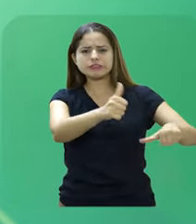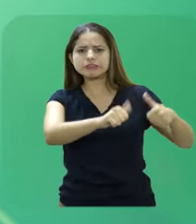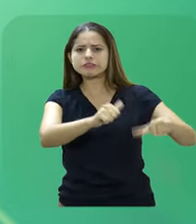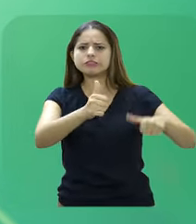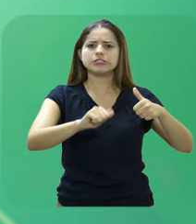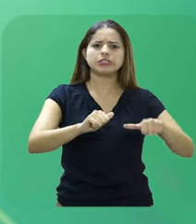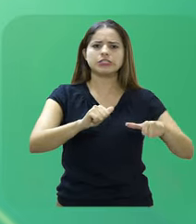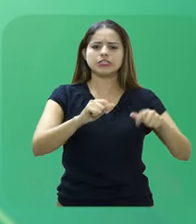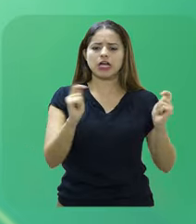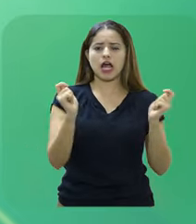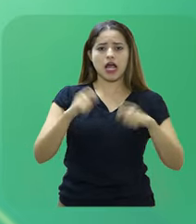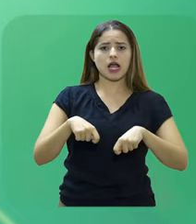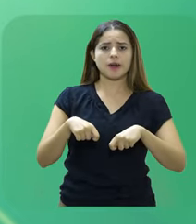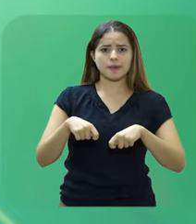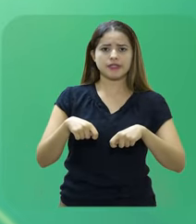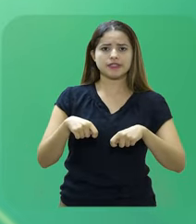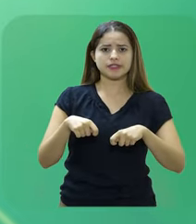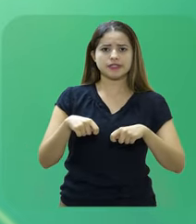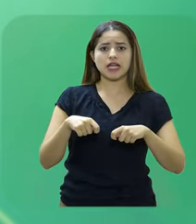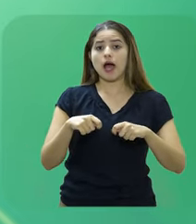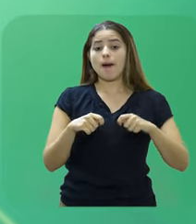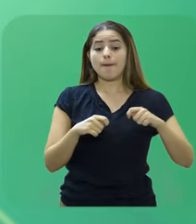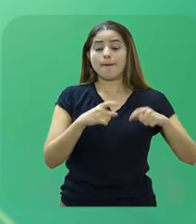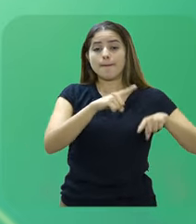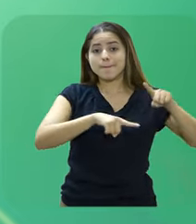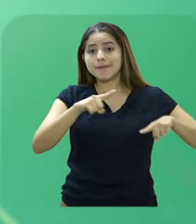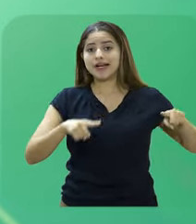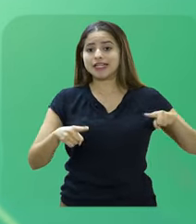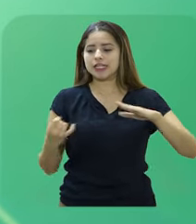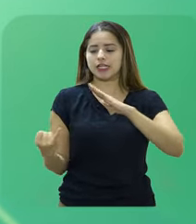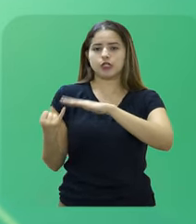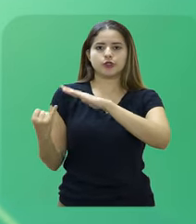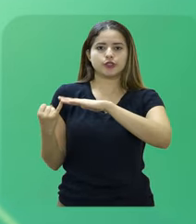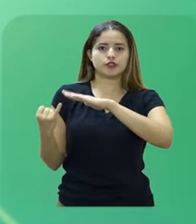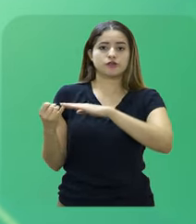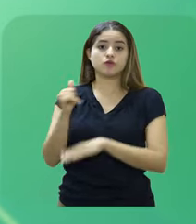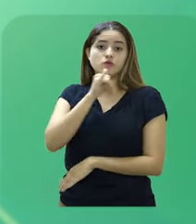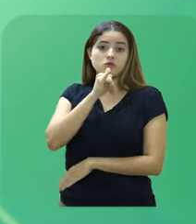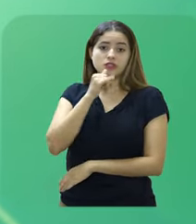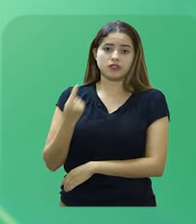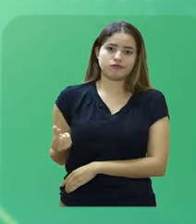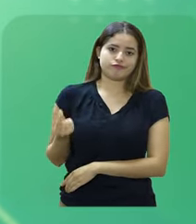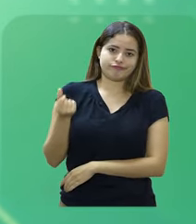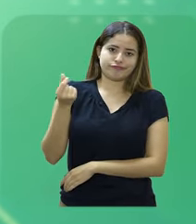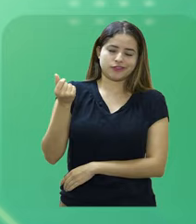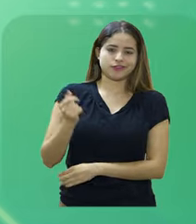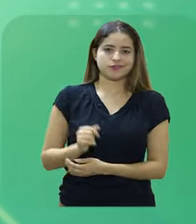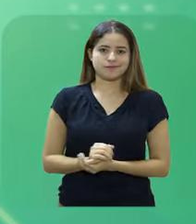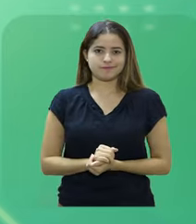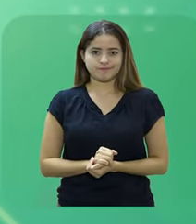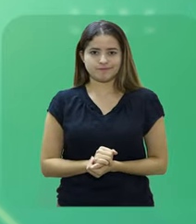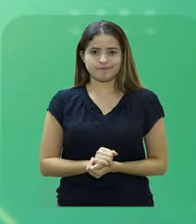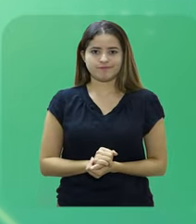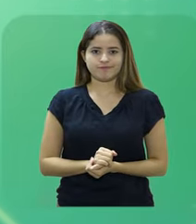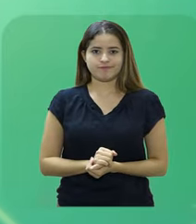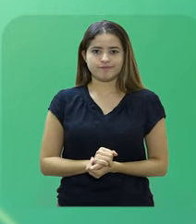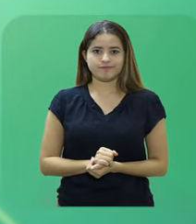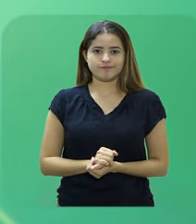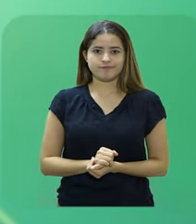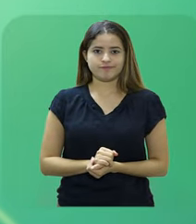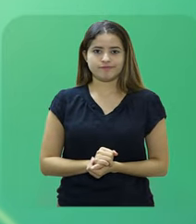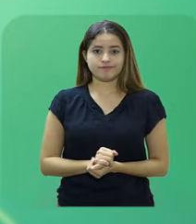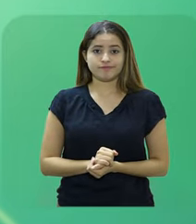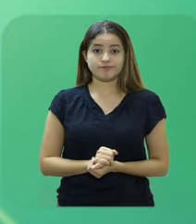Outra questão a ser analisada, nos casos de capacitações que exijam recurso institucional, é a viabilidade